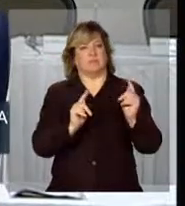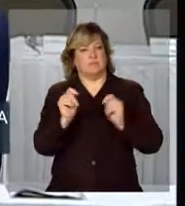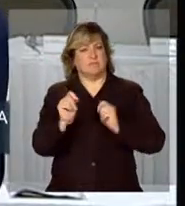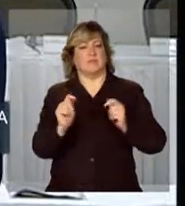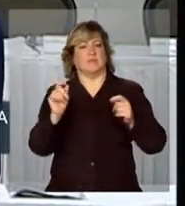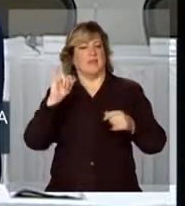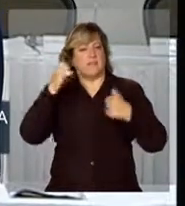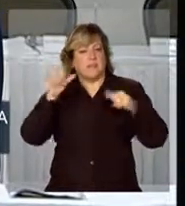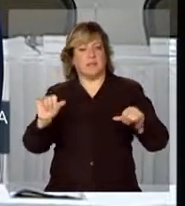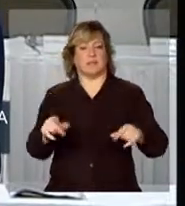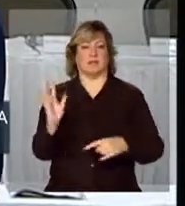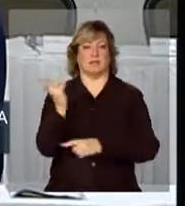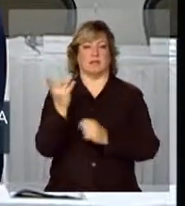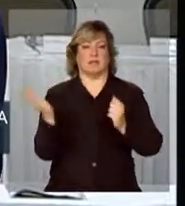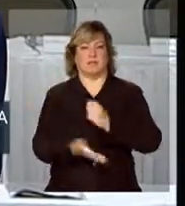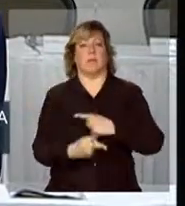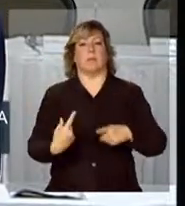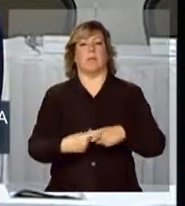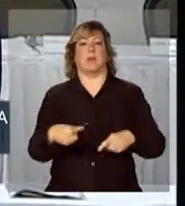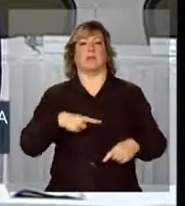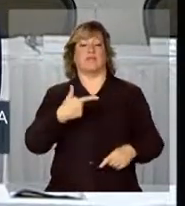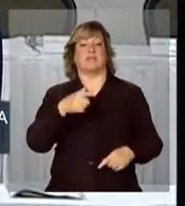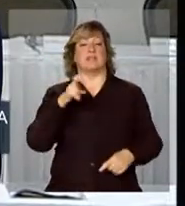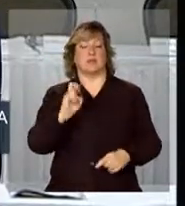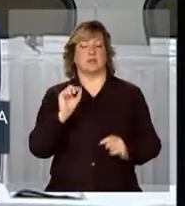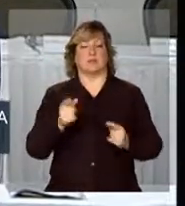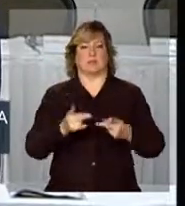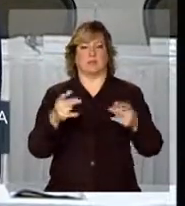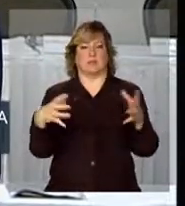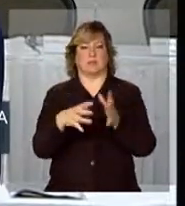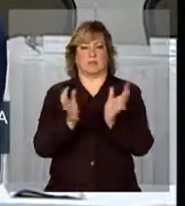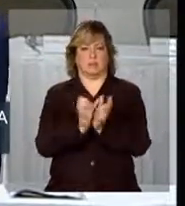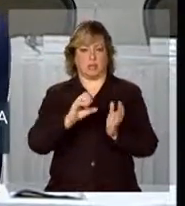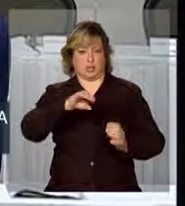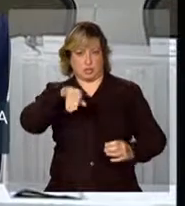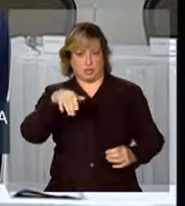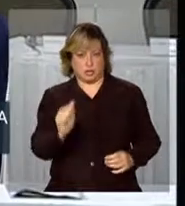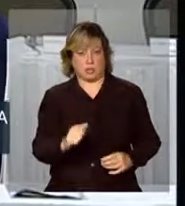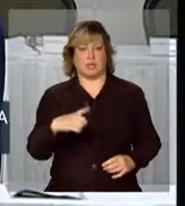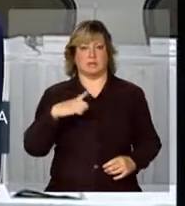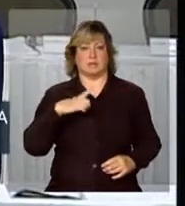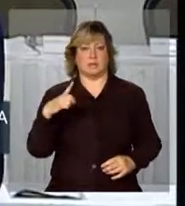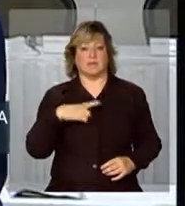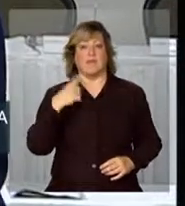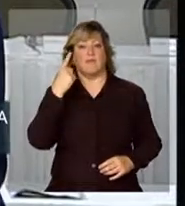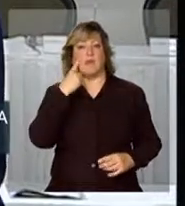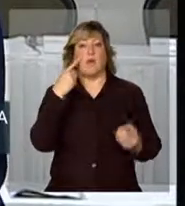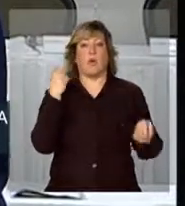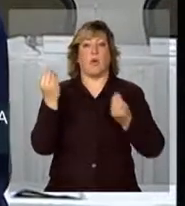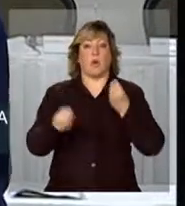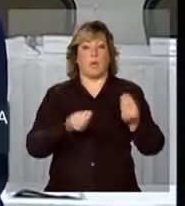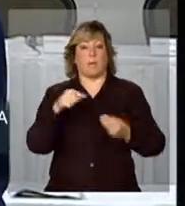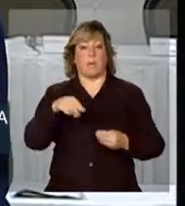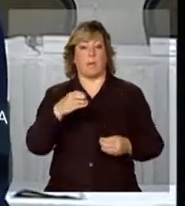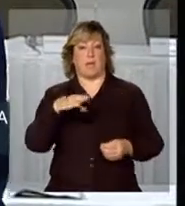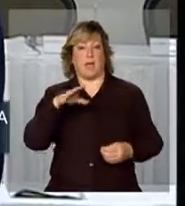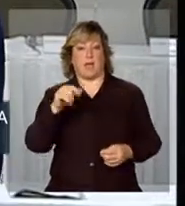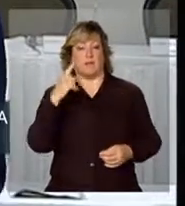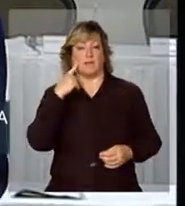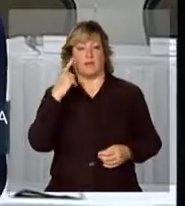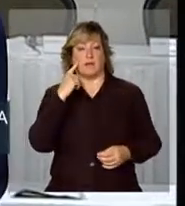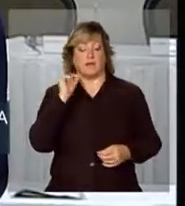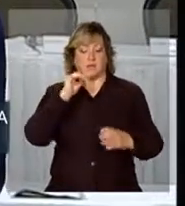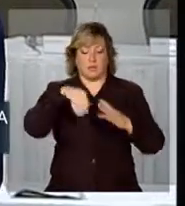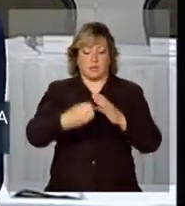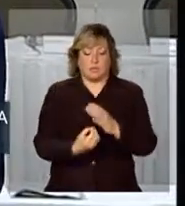federal e 25 exportadoras de soja prevê a restrição do produto pelo mercado quando ele foi produzido em áreas